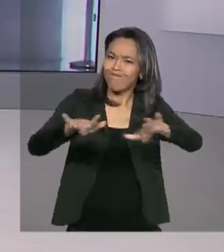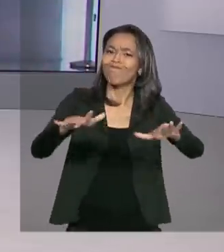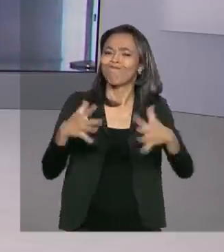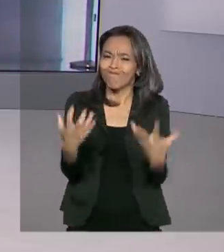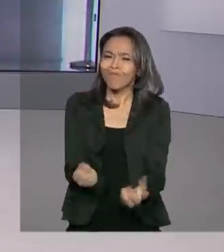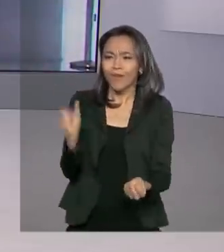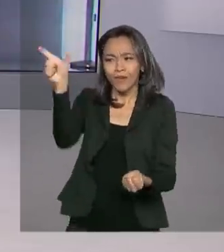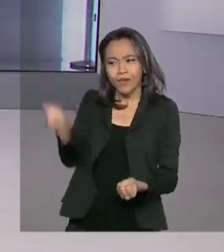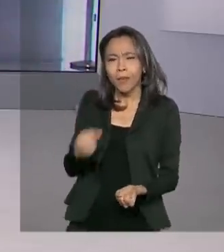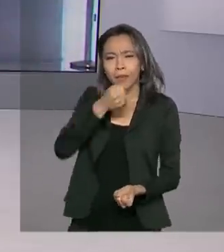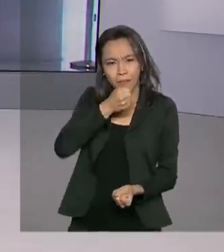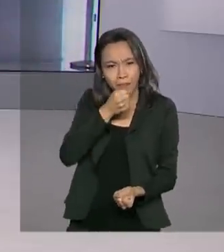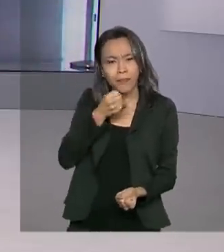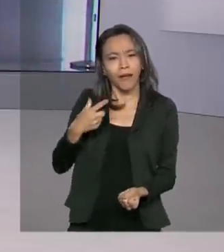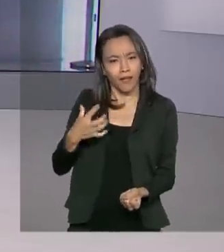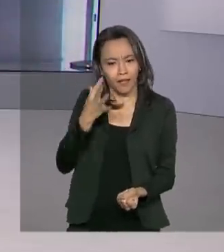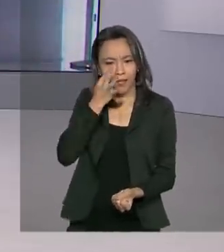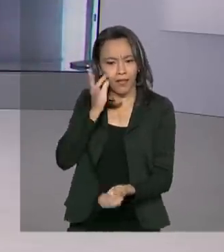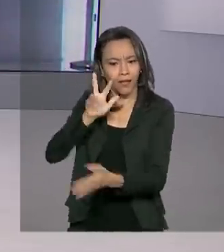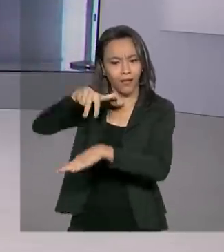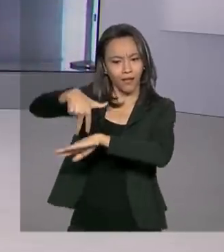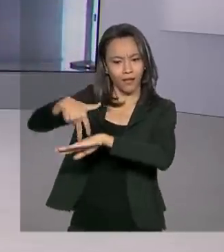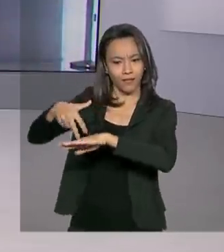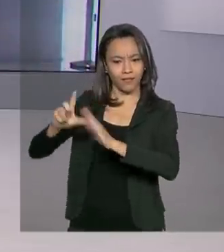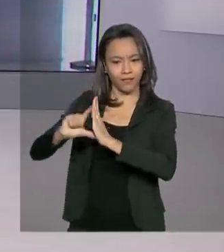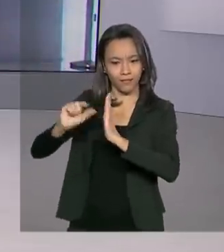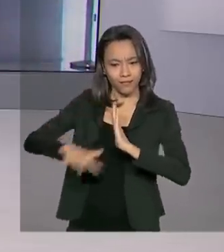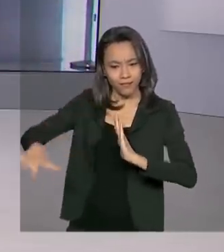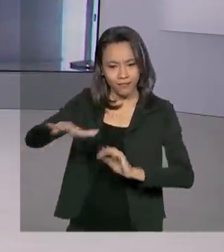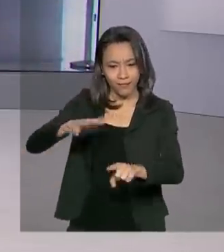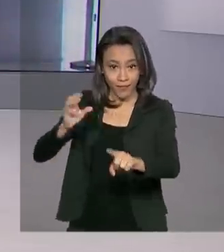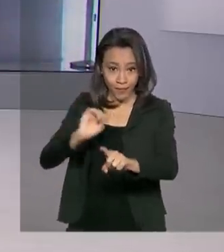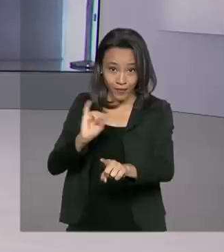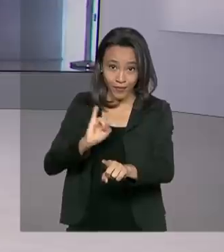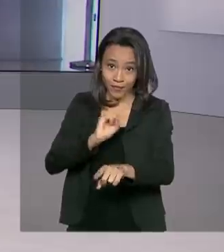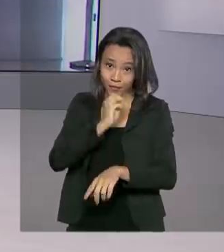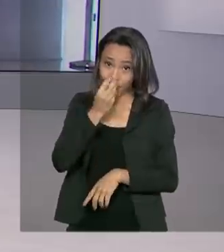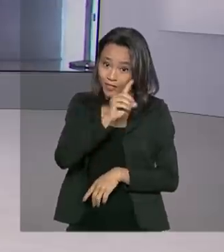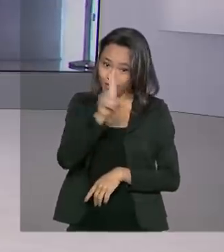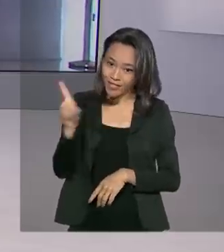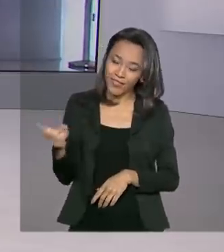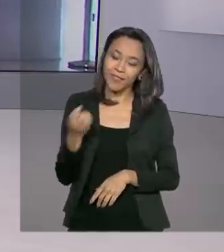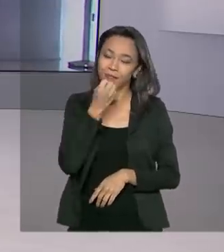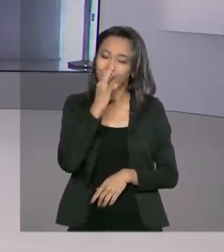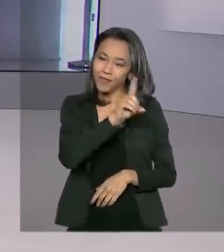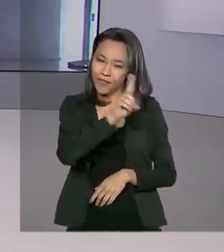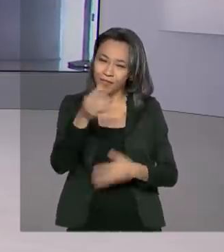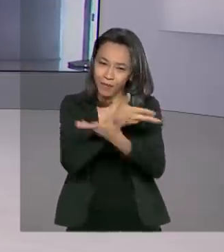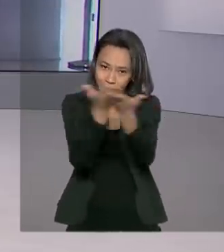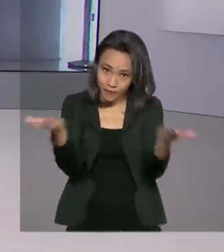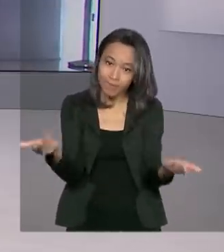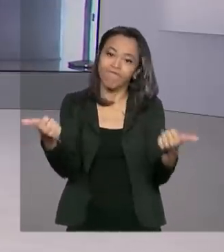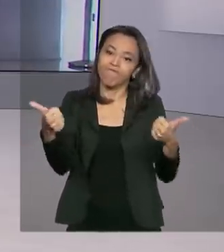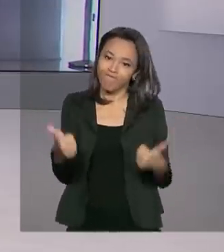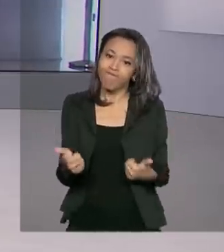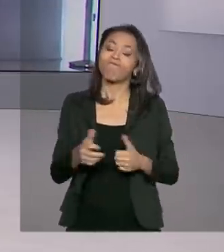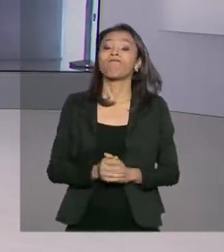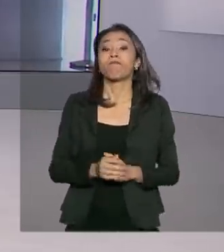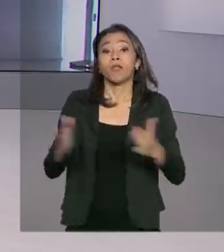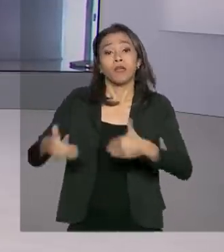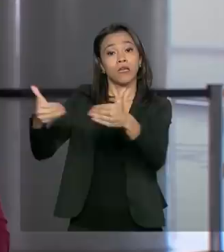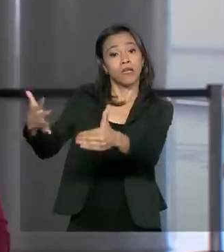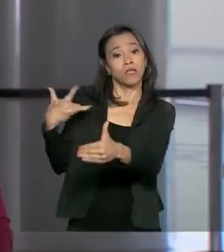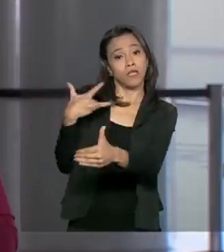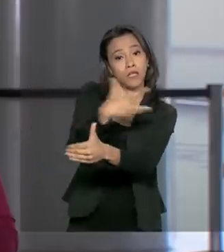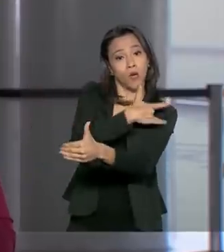com a repórter Márcia Fernandes. Ela está no Palácio do Planalto. Oi, Márcia. Bom dia. Oi, Renata. Bom dia para você. Bom dia para todos. Pois é, Renata. O Ministério da